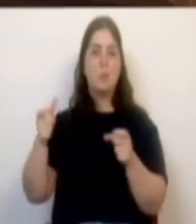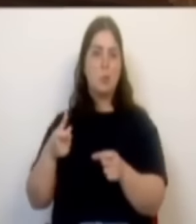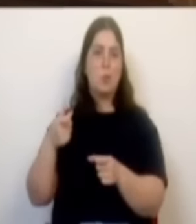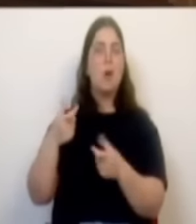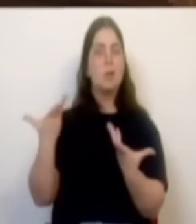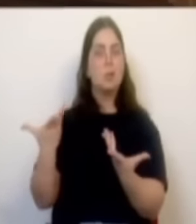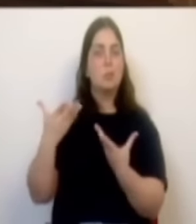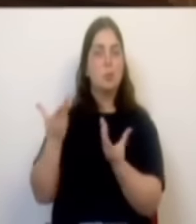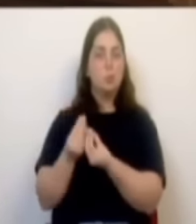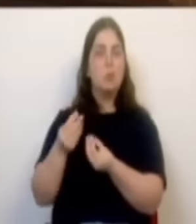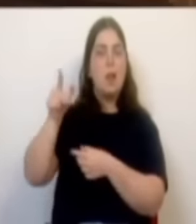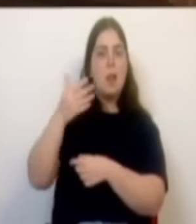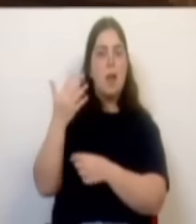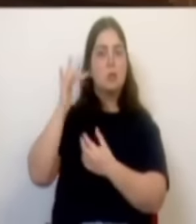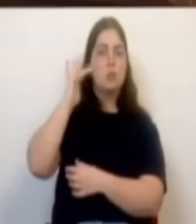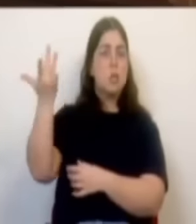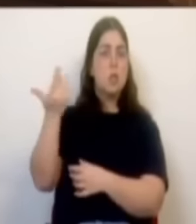Deputado, eu só um segundo.